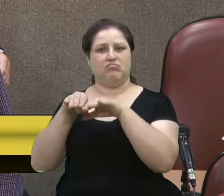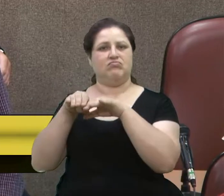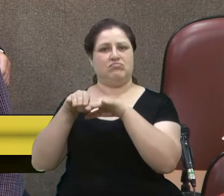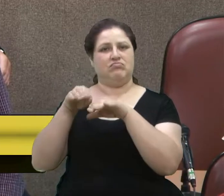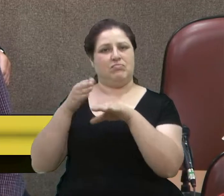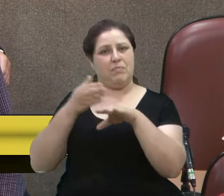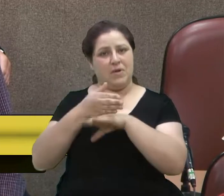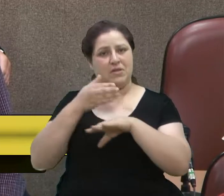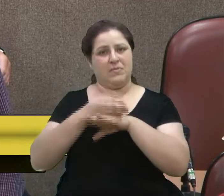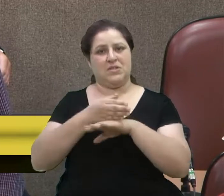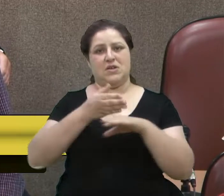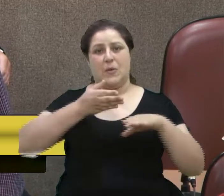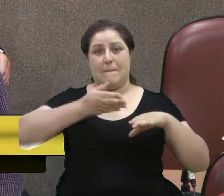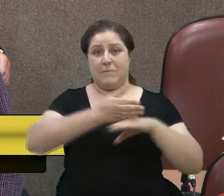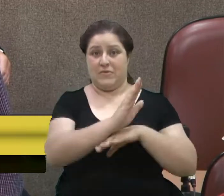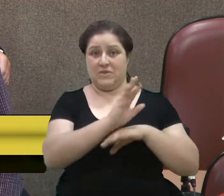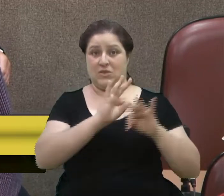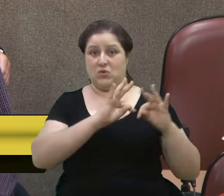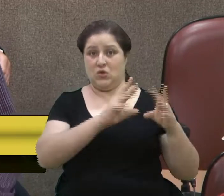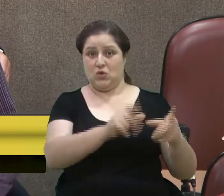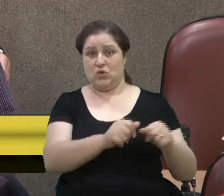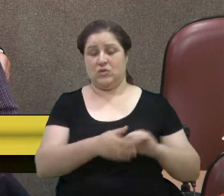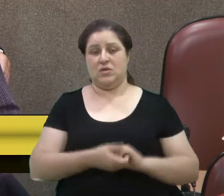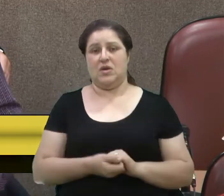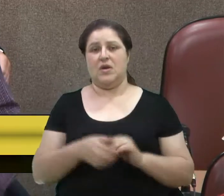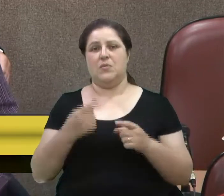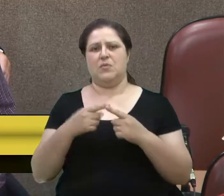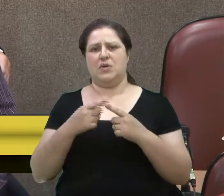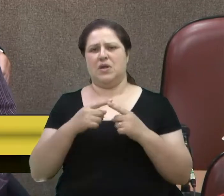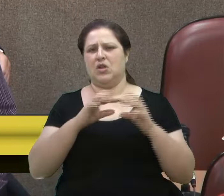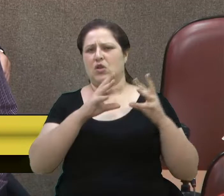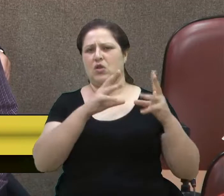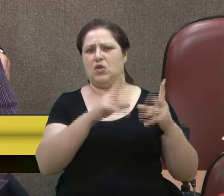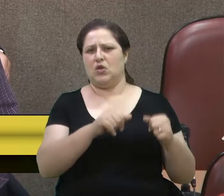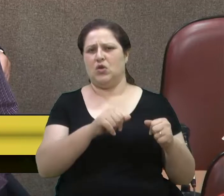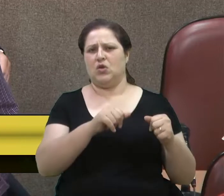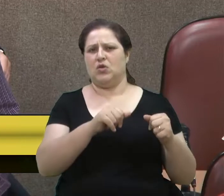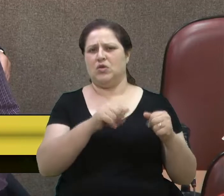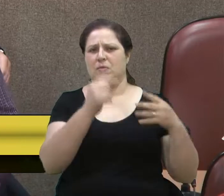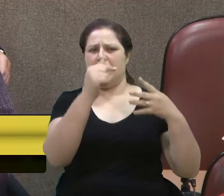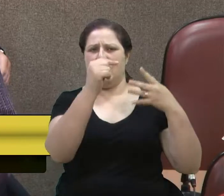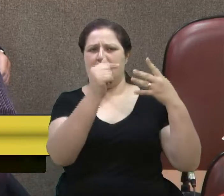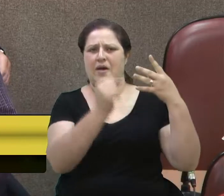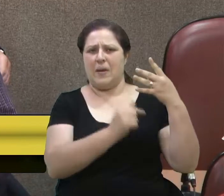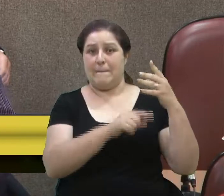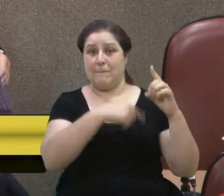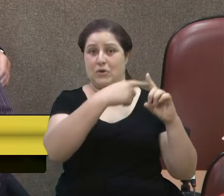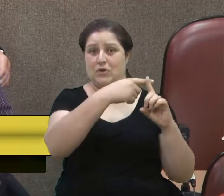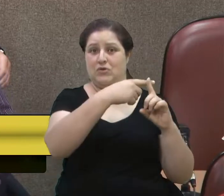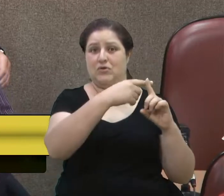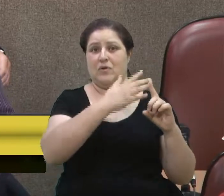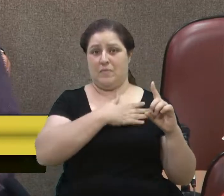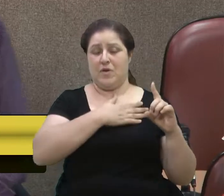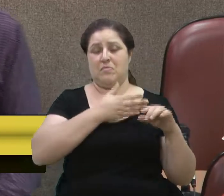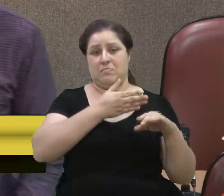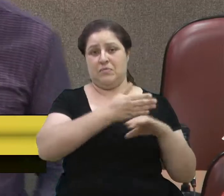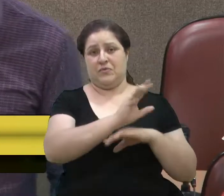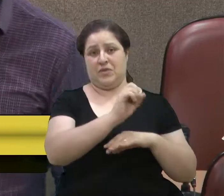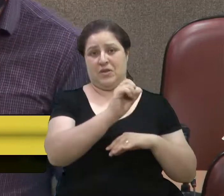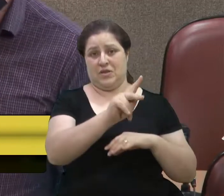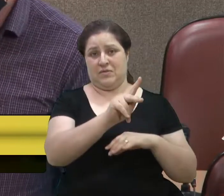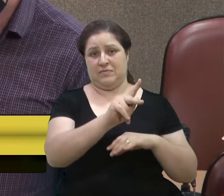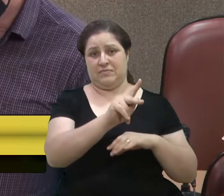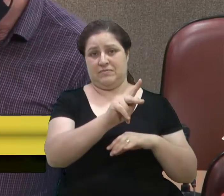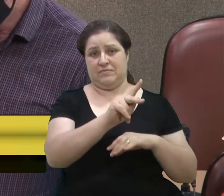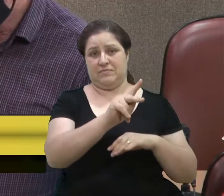aprovação de todos, porque têm todos os pontos positivos. E, diante disso, têm minha aprovação. É